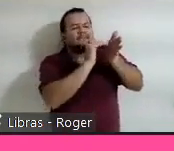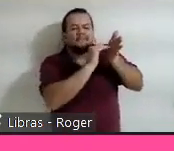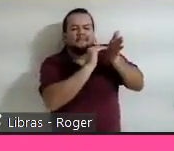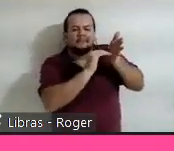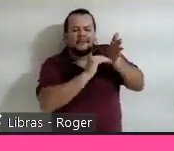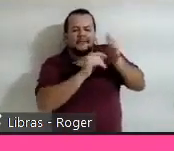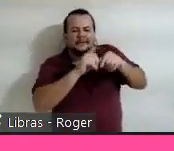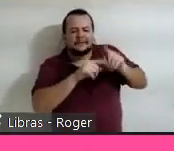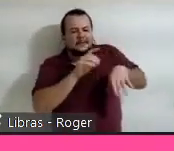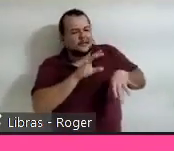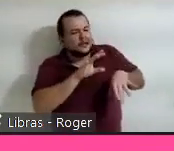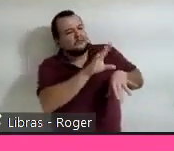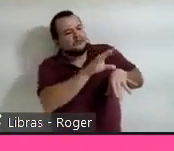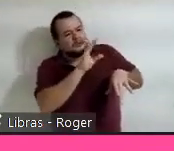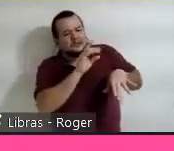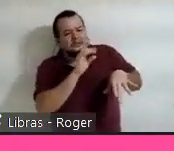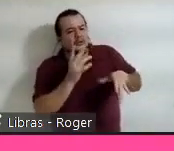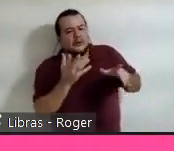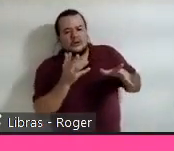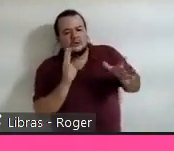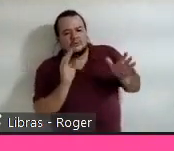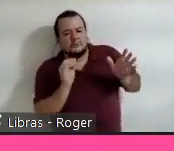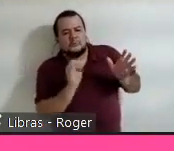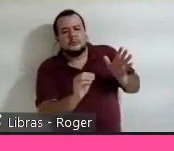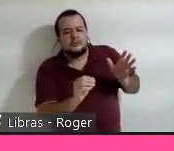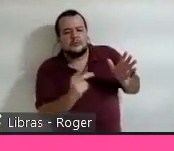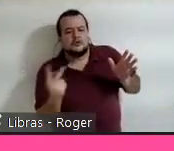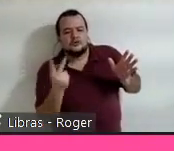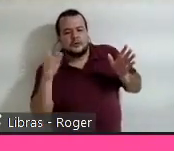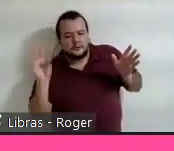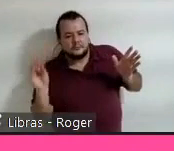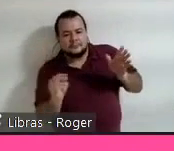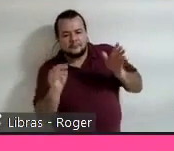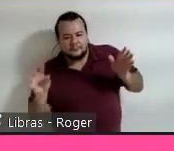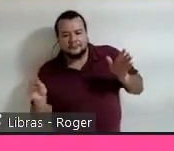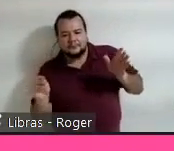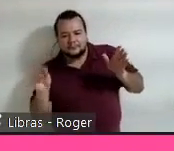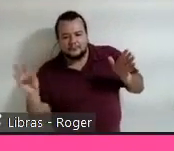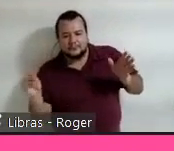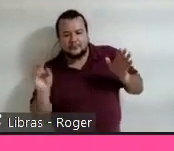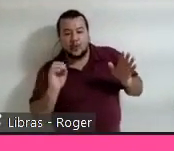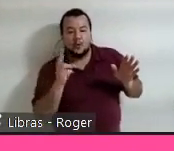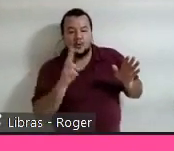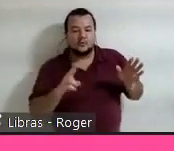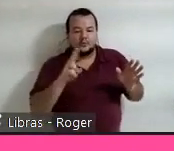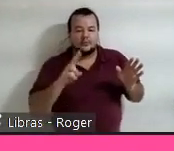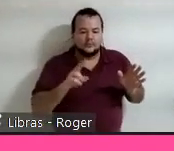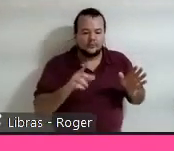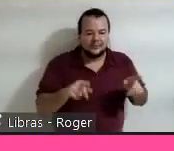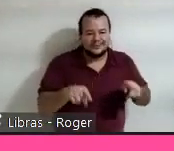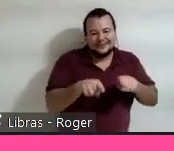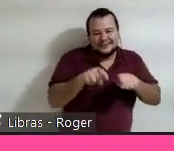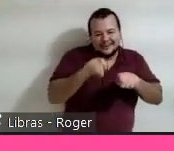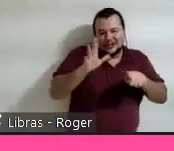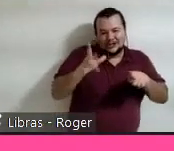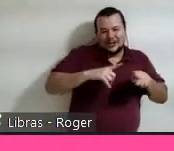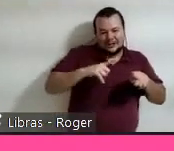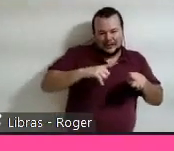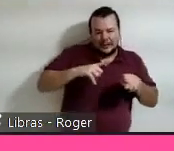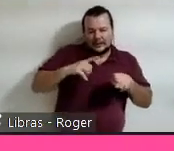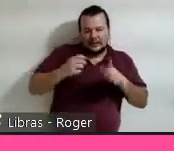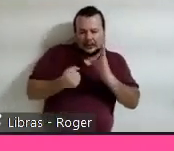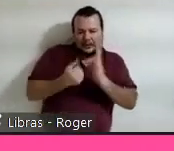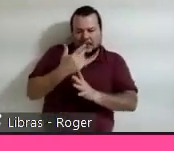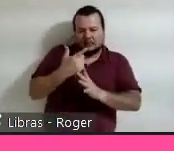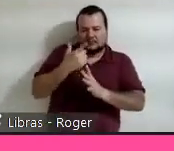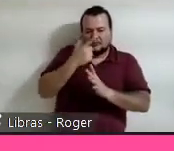que está e preenche os valores necessários. Ou a gente usa o importador aqui, eu já tenho um template preparado,